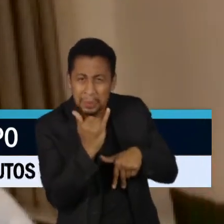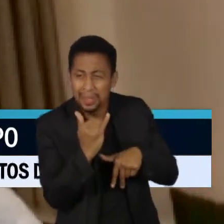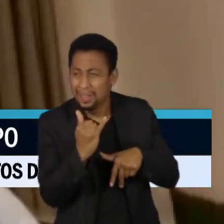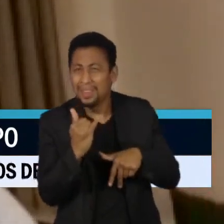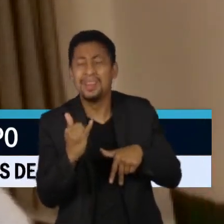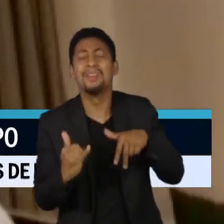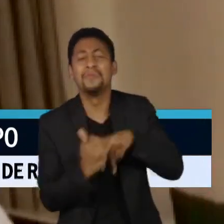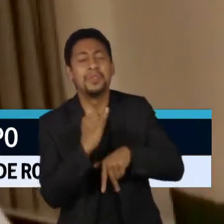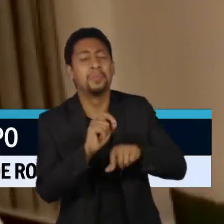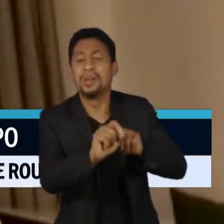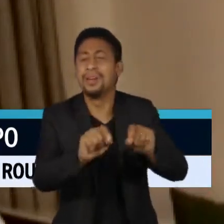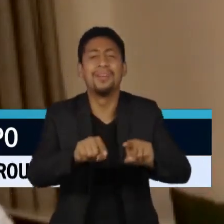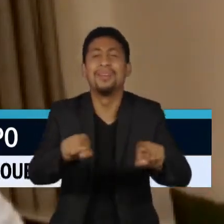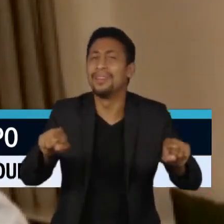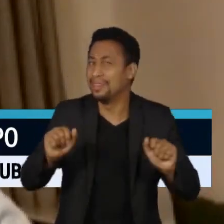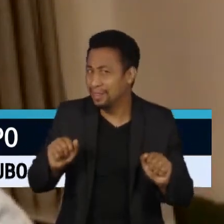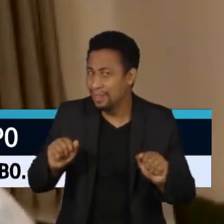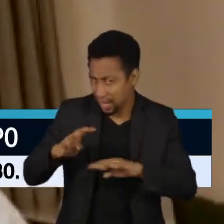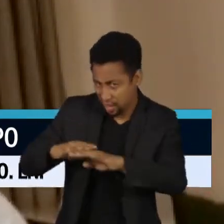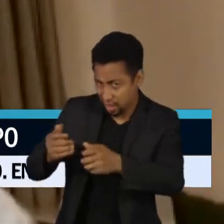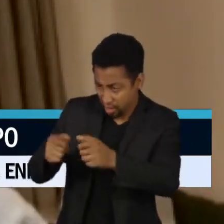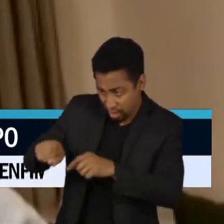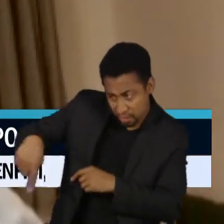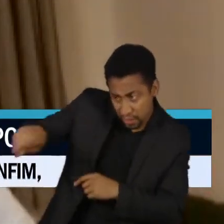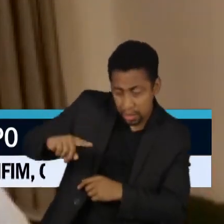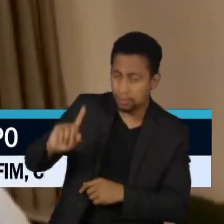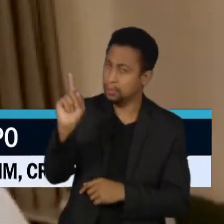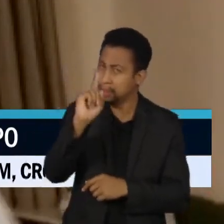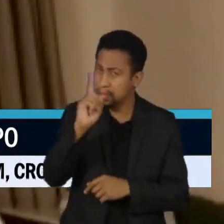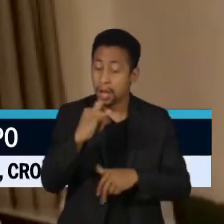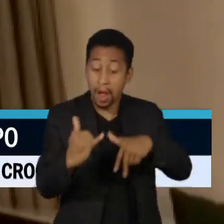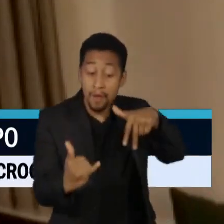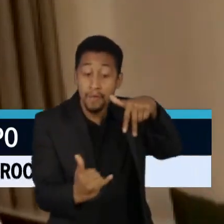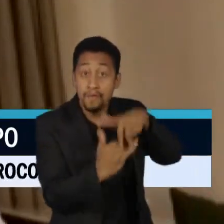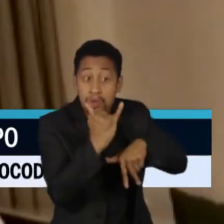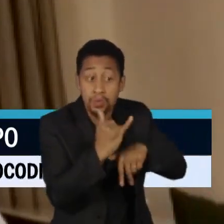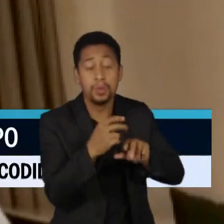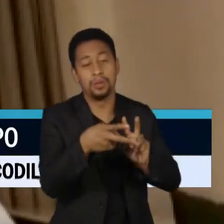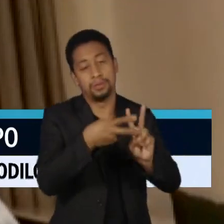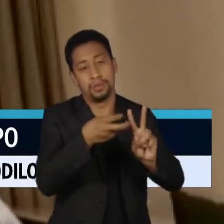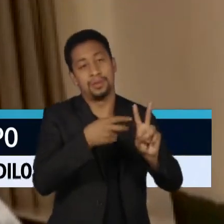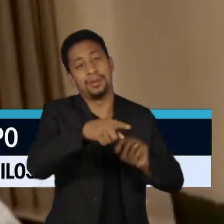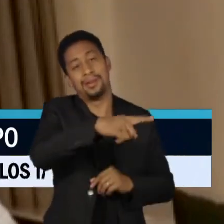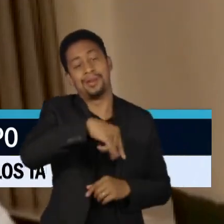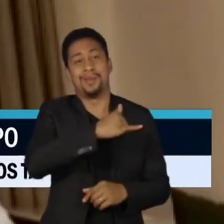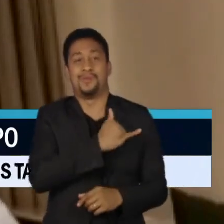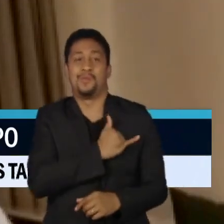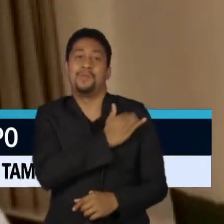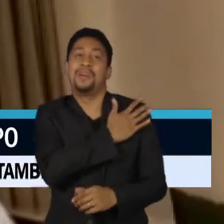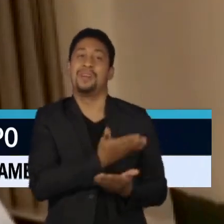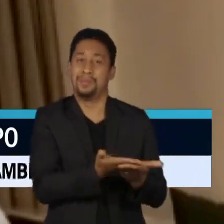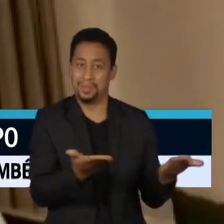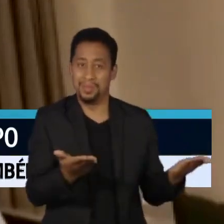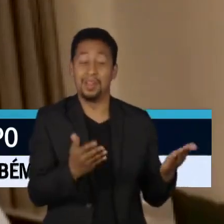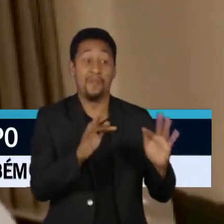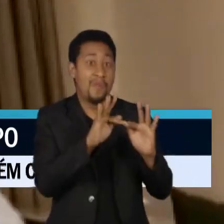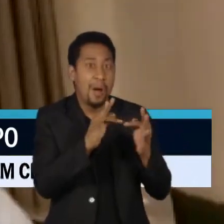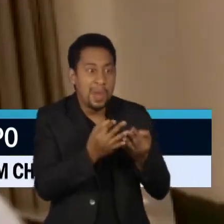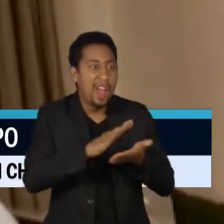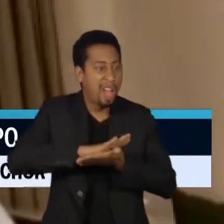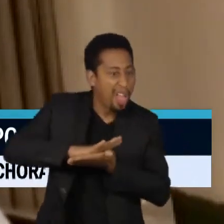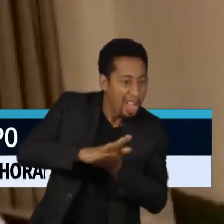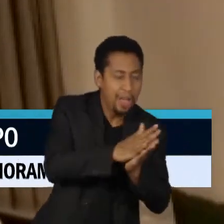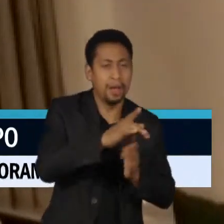sofreu é Yanomami. Quem perdeu família é Yanomami. Até agora, a gente não tem como esses